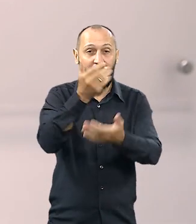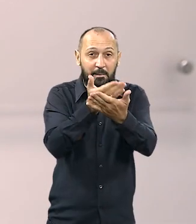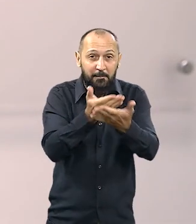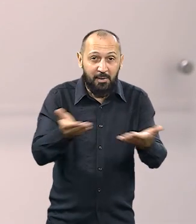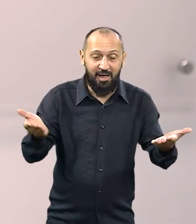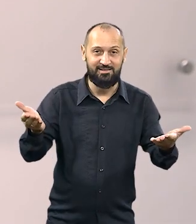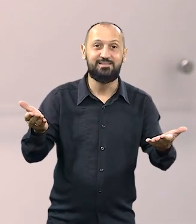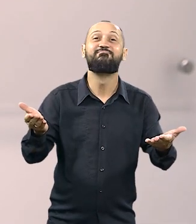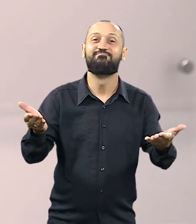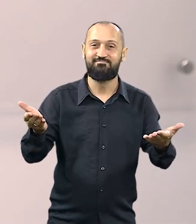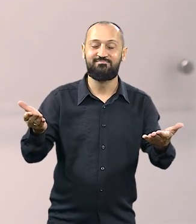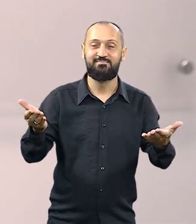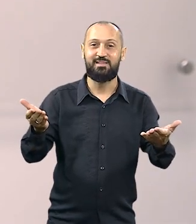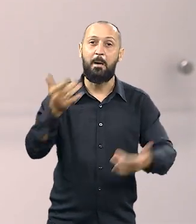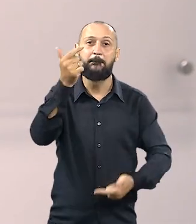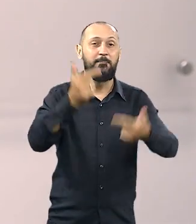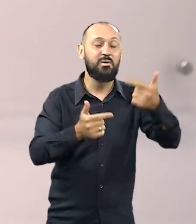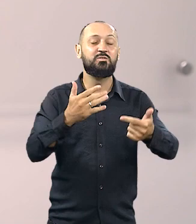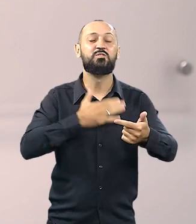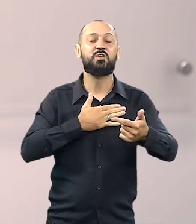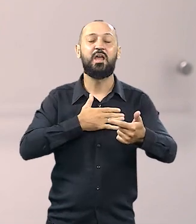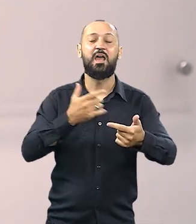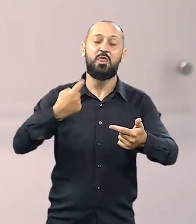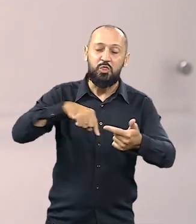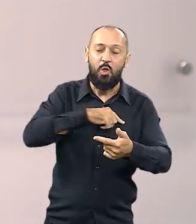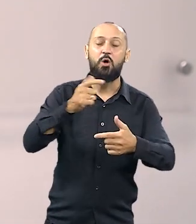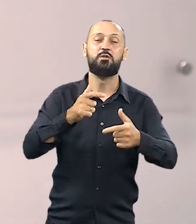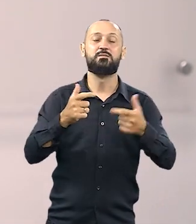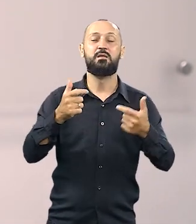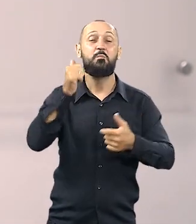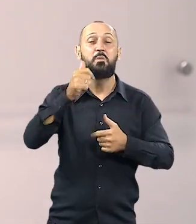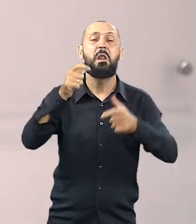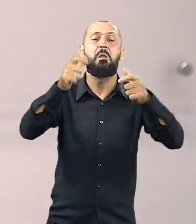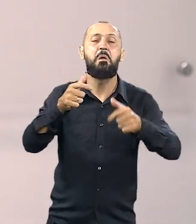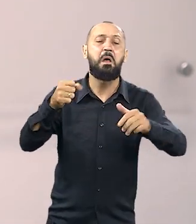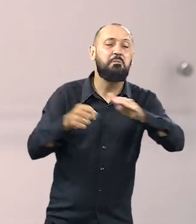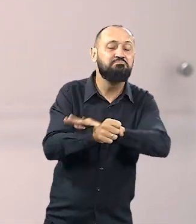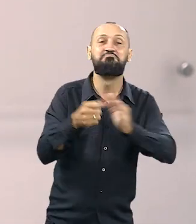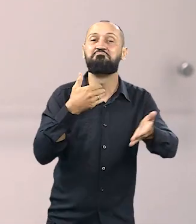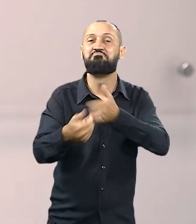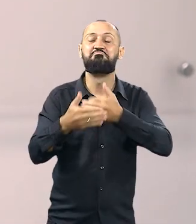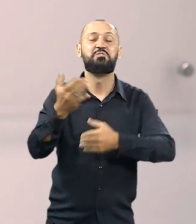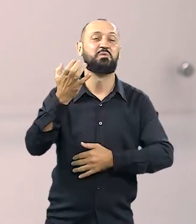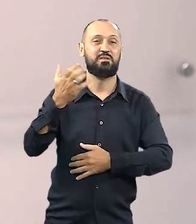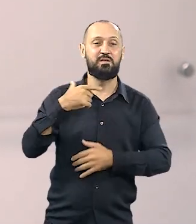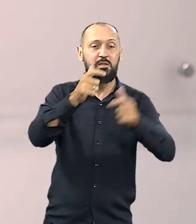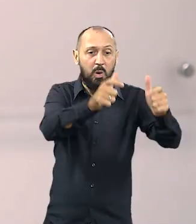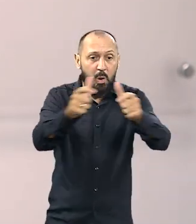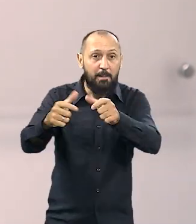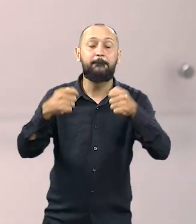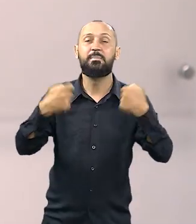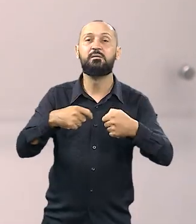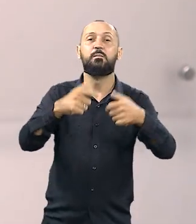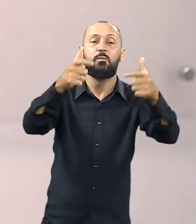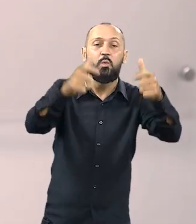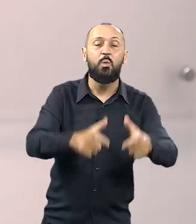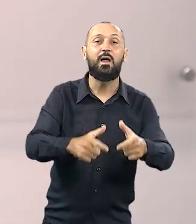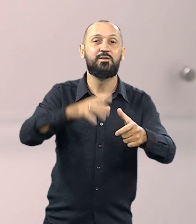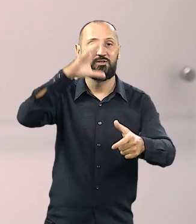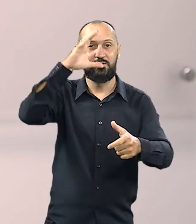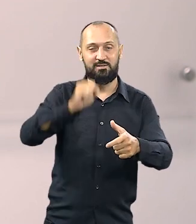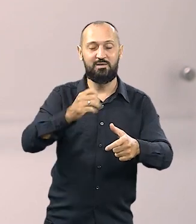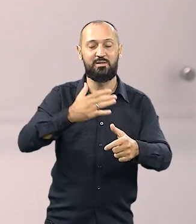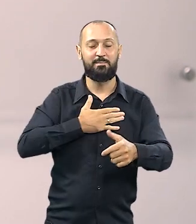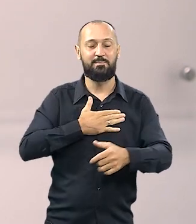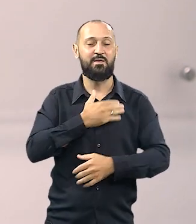Mulheres, a política é nossa. O lugar de mulher é onde ela quiser. E nós temos que estar nesses espaços, que são os espaços de